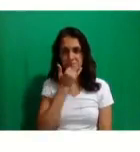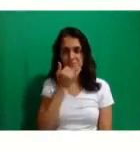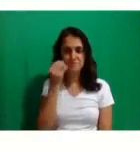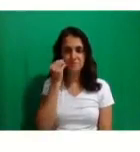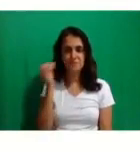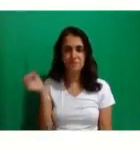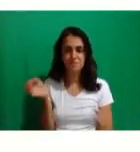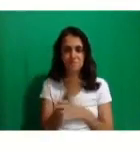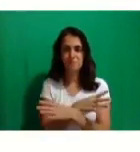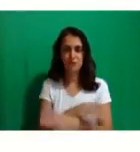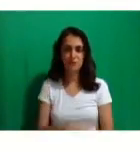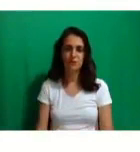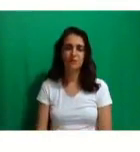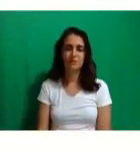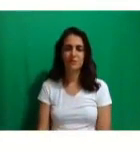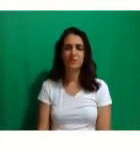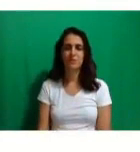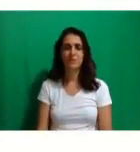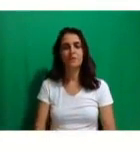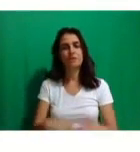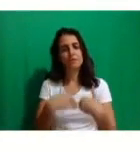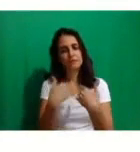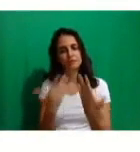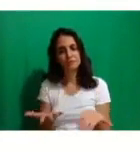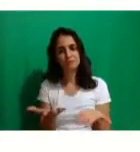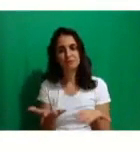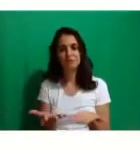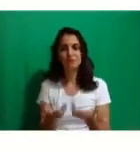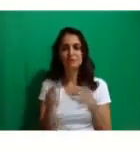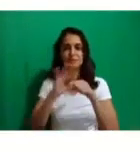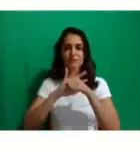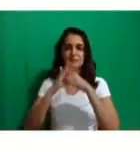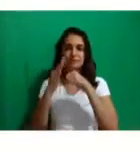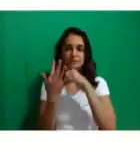Então, tem disso, né, gente? Pandemia tem disso.